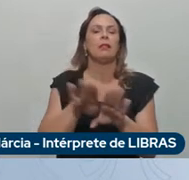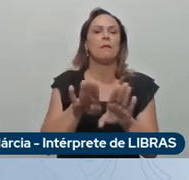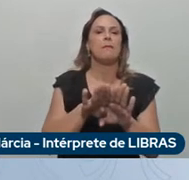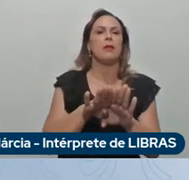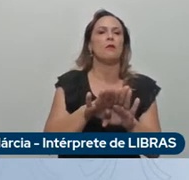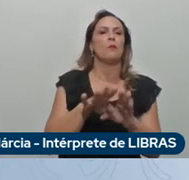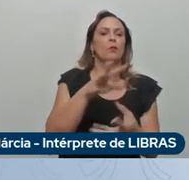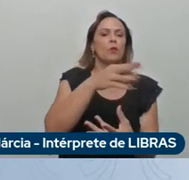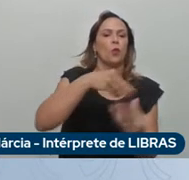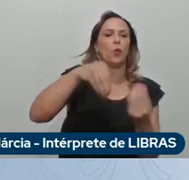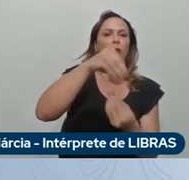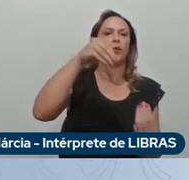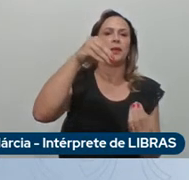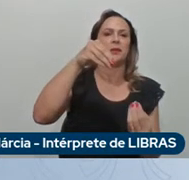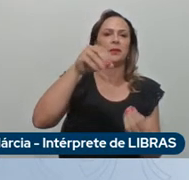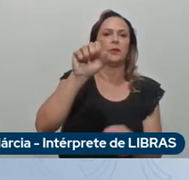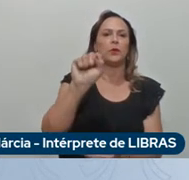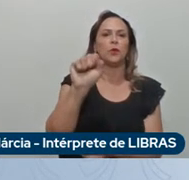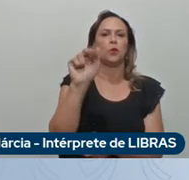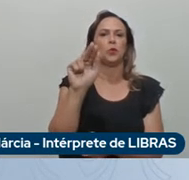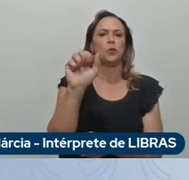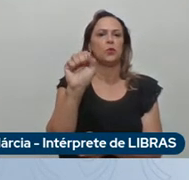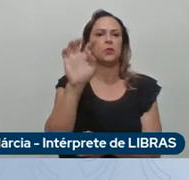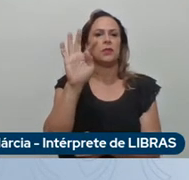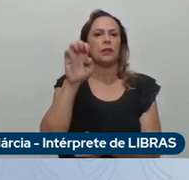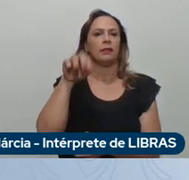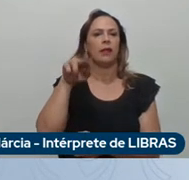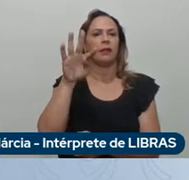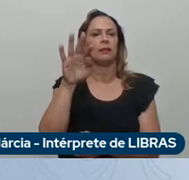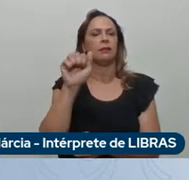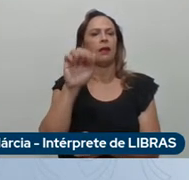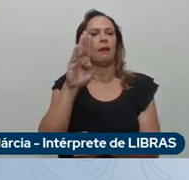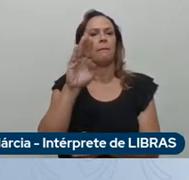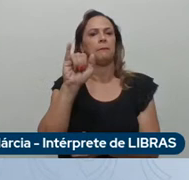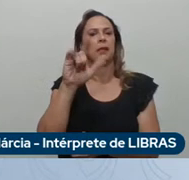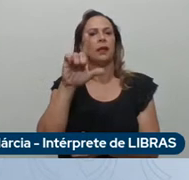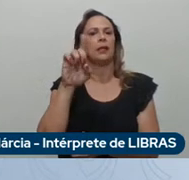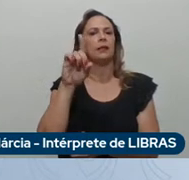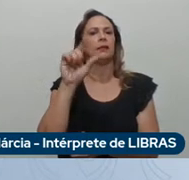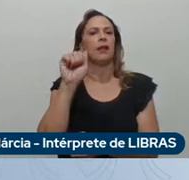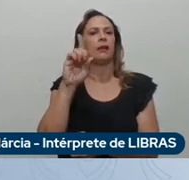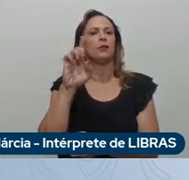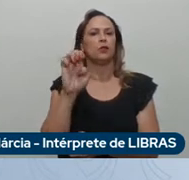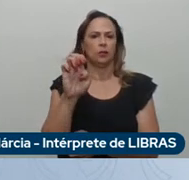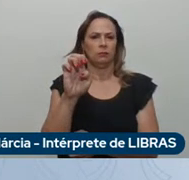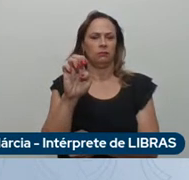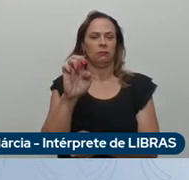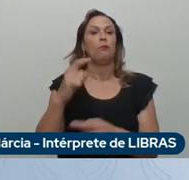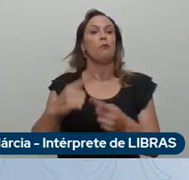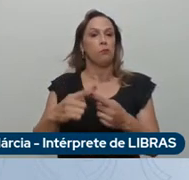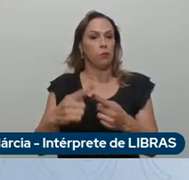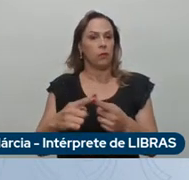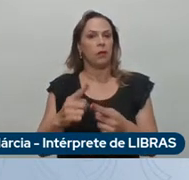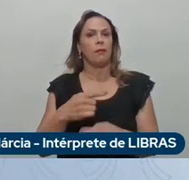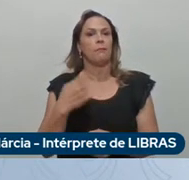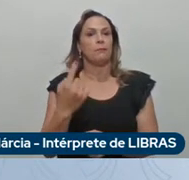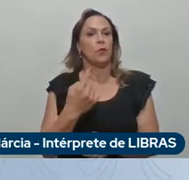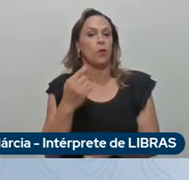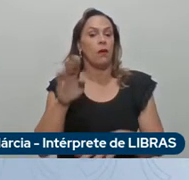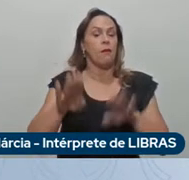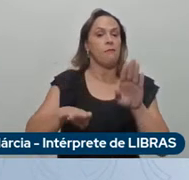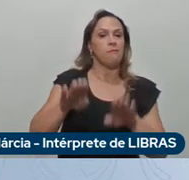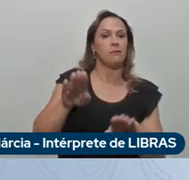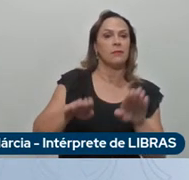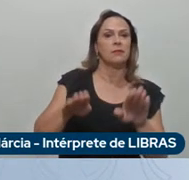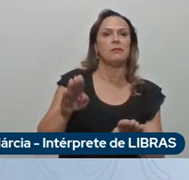como foi falado muito bem na lembrança do professor Sérgio, estamos falando às vezes de nos